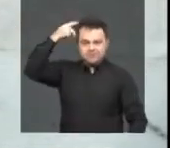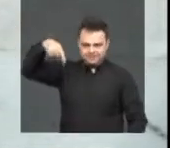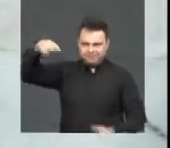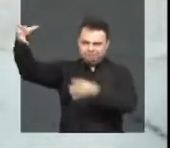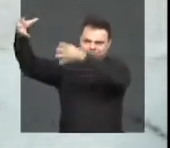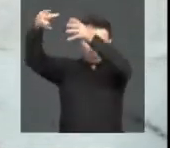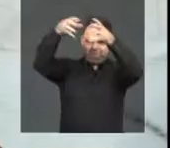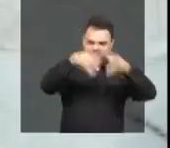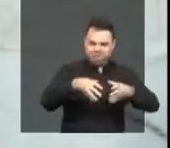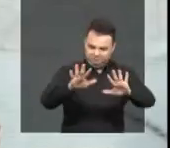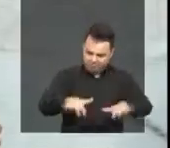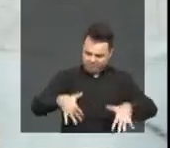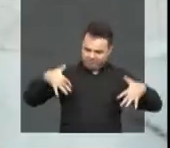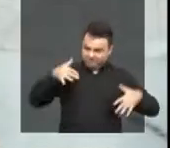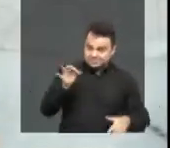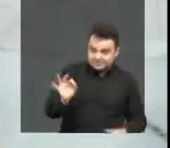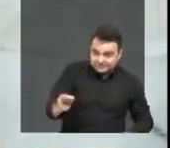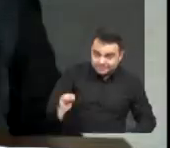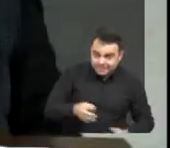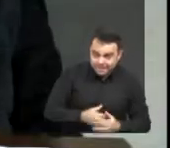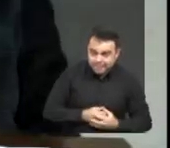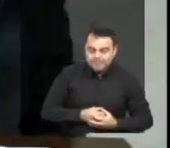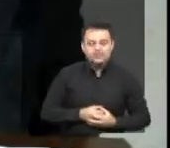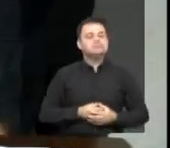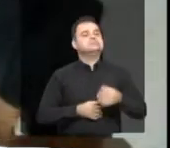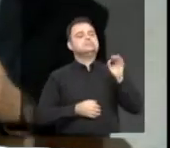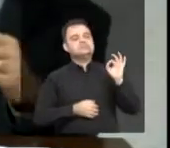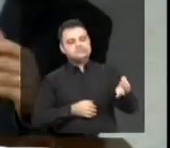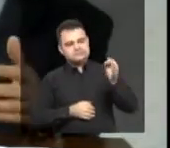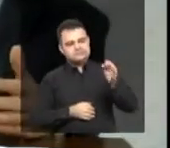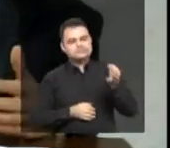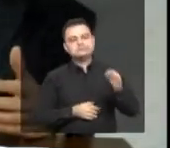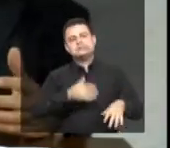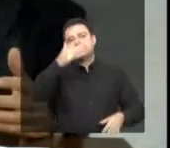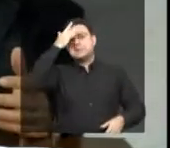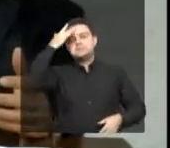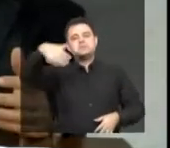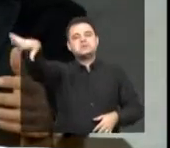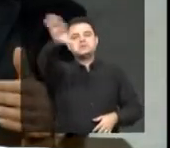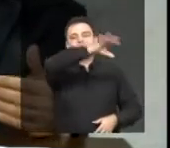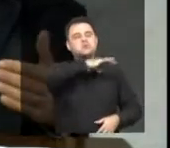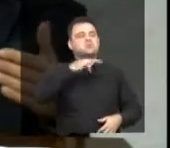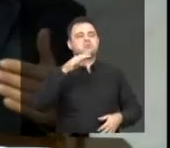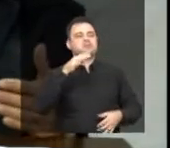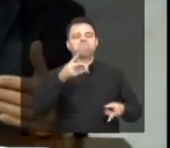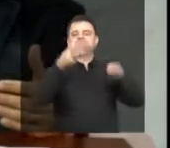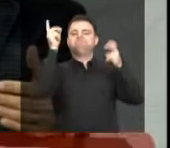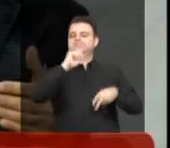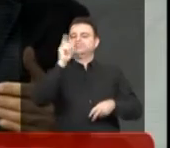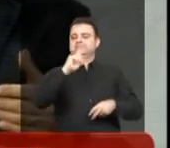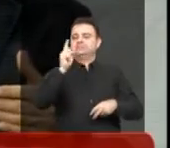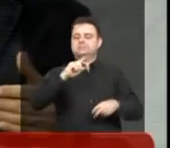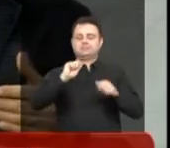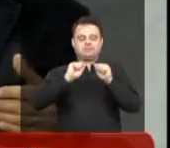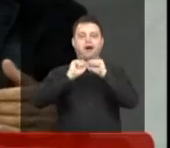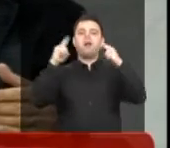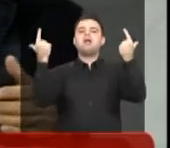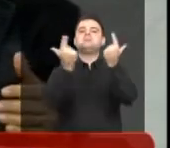realizou aqui em São José do Rio Preto. Teve essa audiência aqui, infelizmente a população ainda não tem consciência da